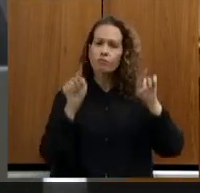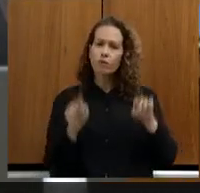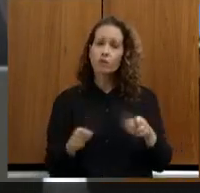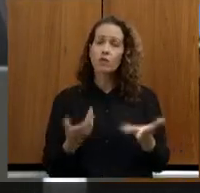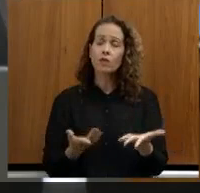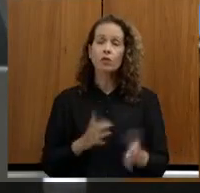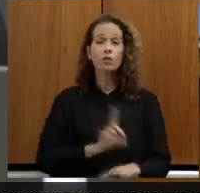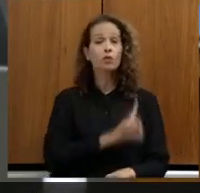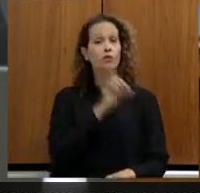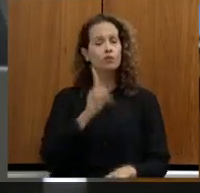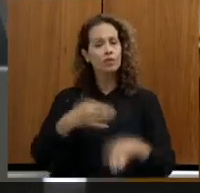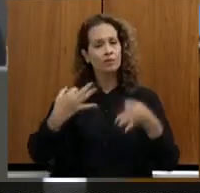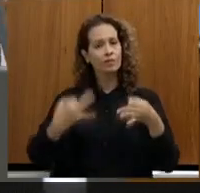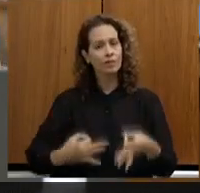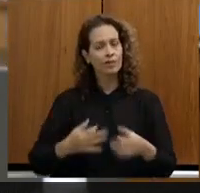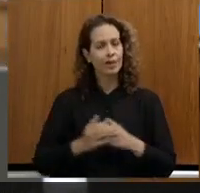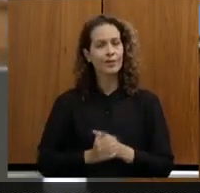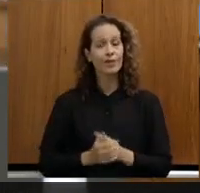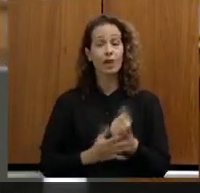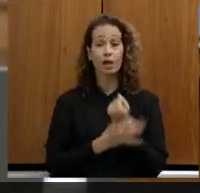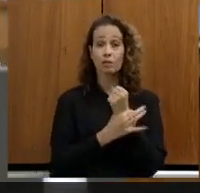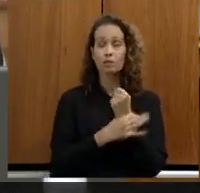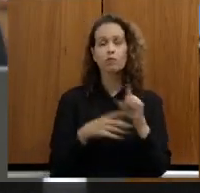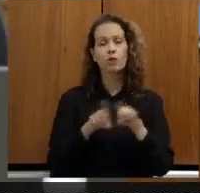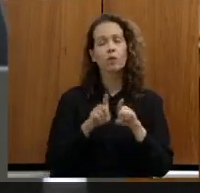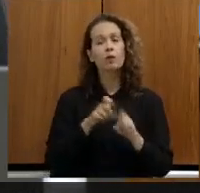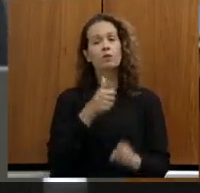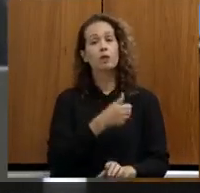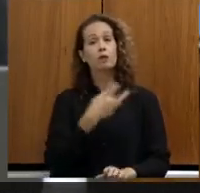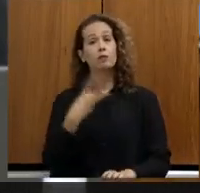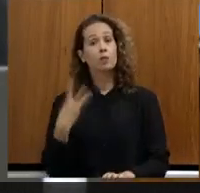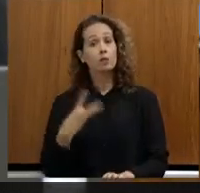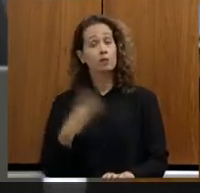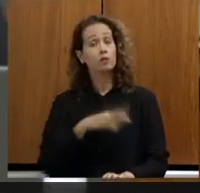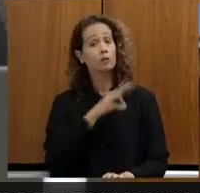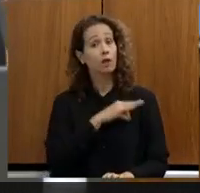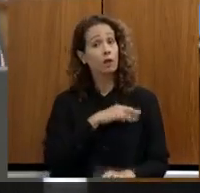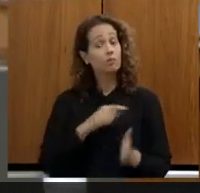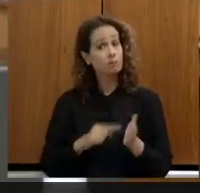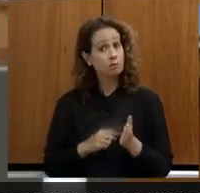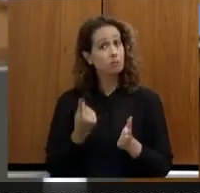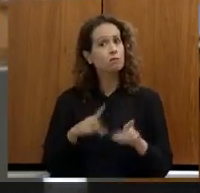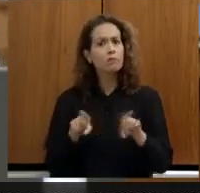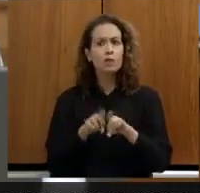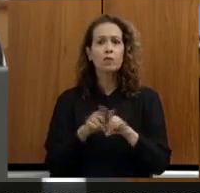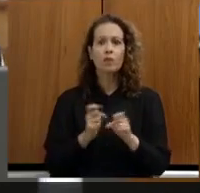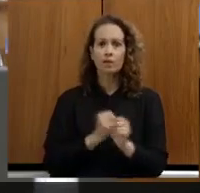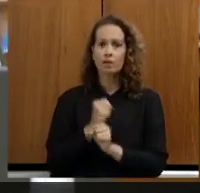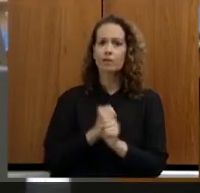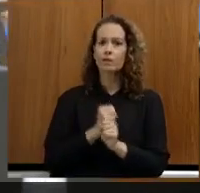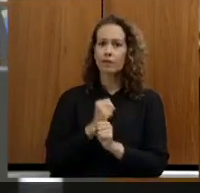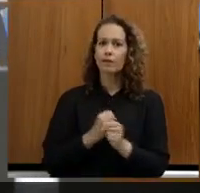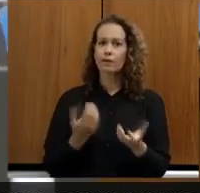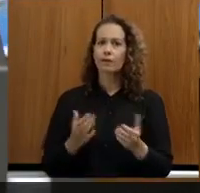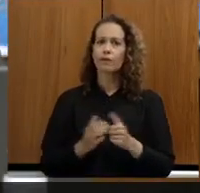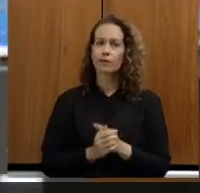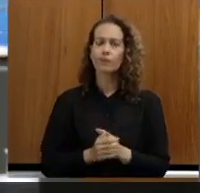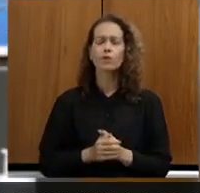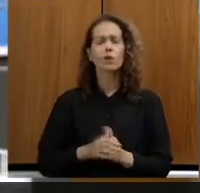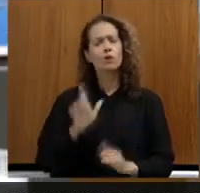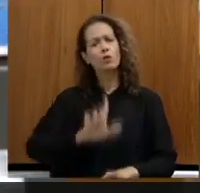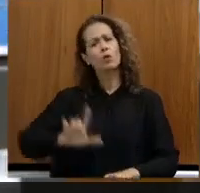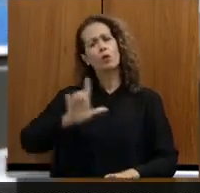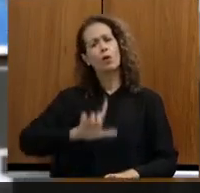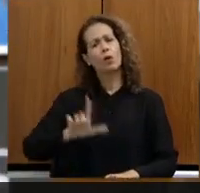data adequada garantindo inclusive o 13º salário pela primeira vez também esse ano obviamente são questões